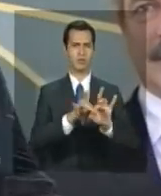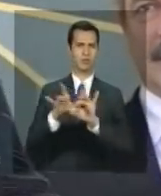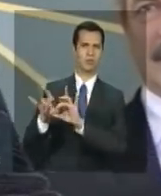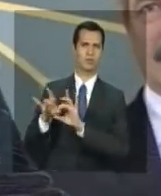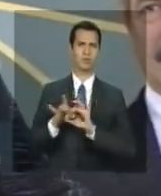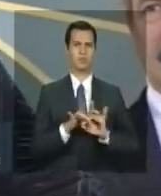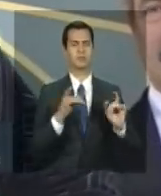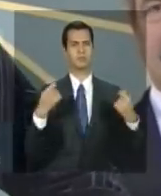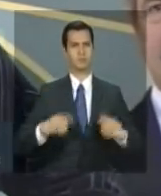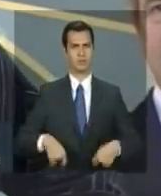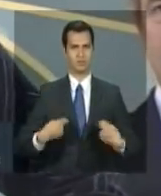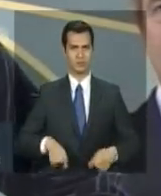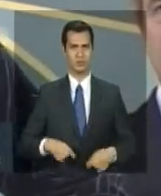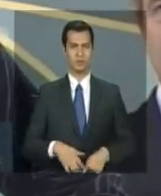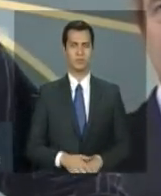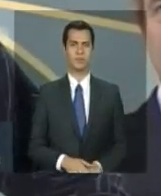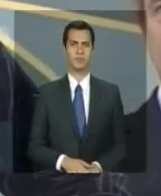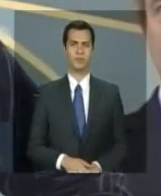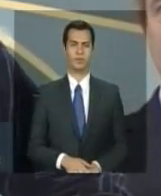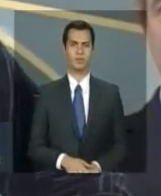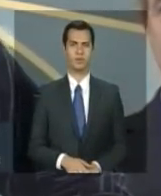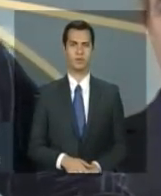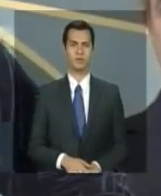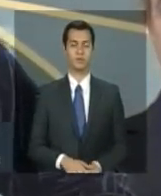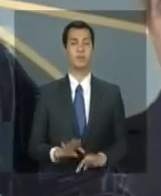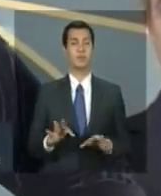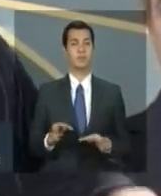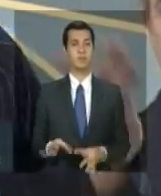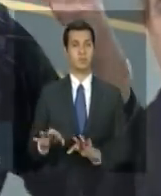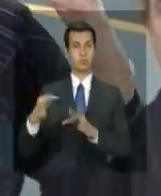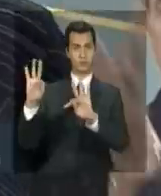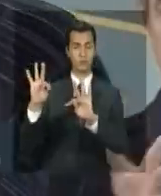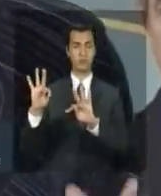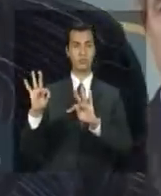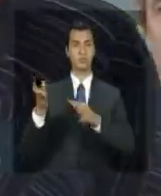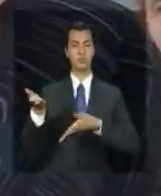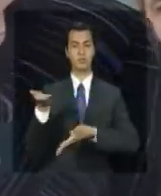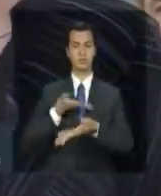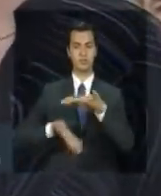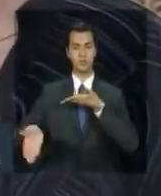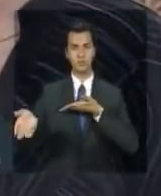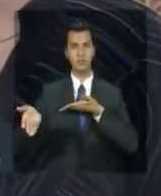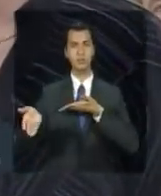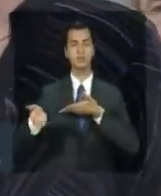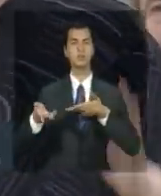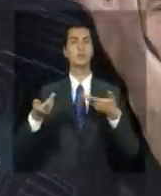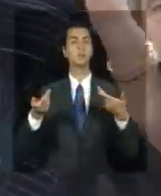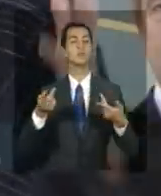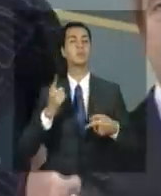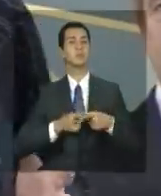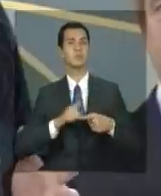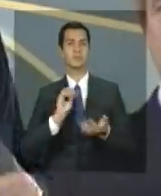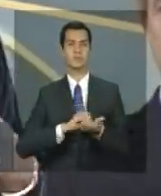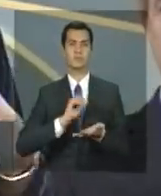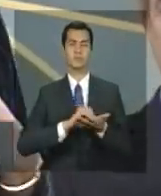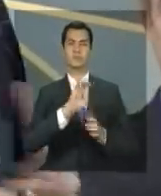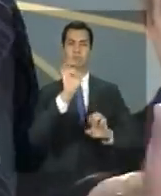nem transferência de tecnologia quando você não tem empresa capacitada para absorver